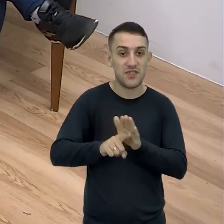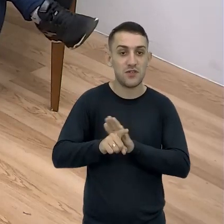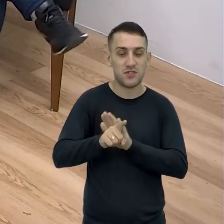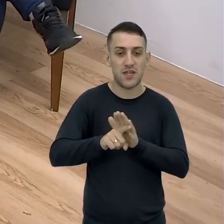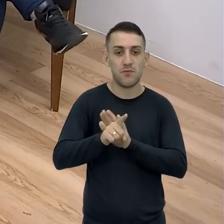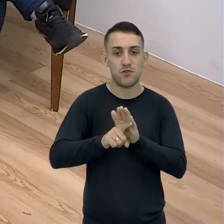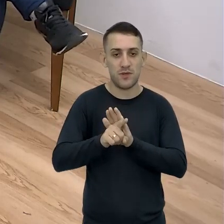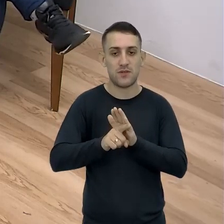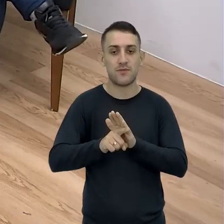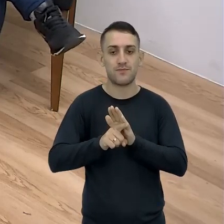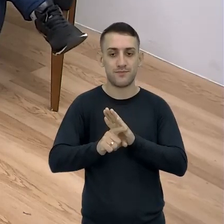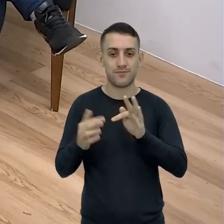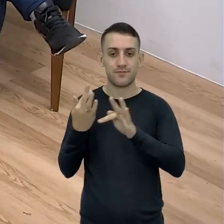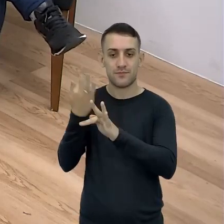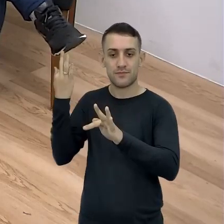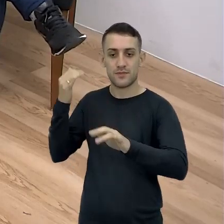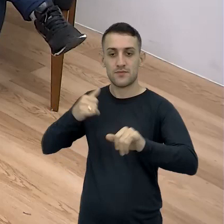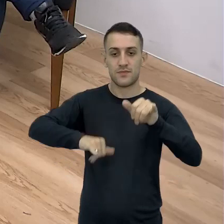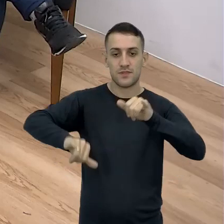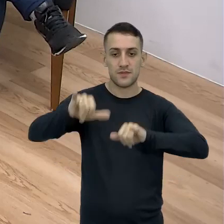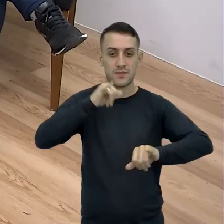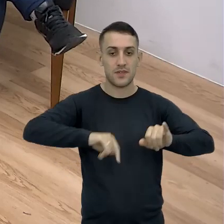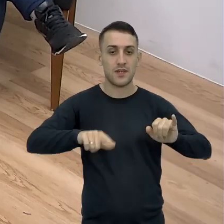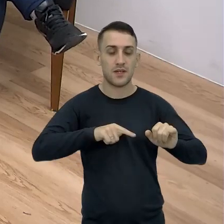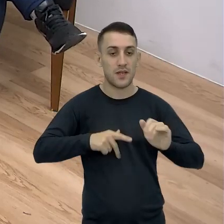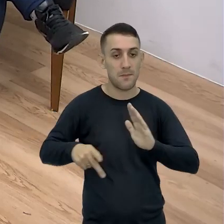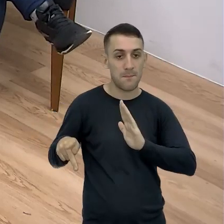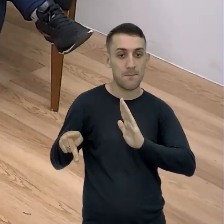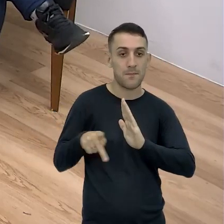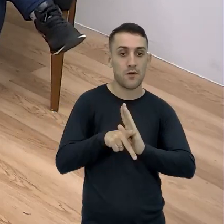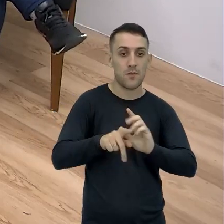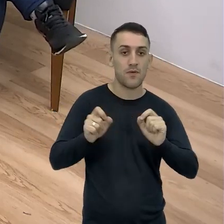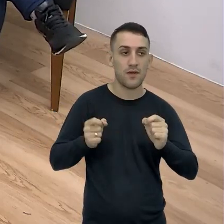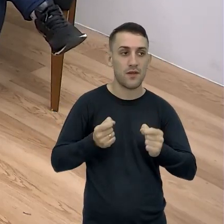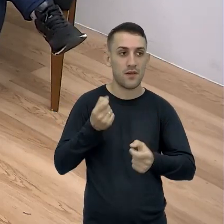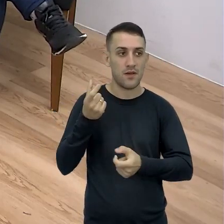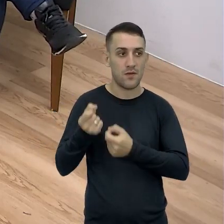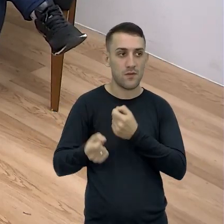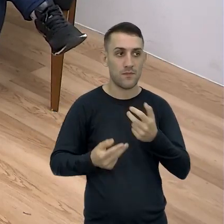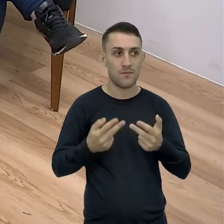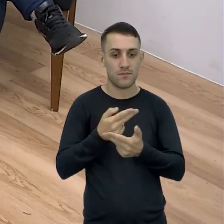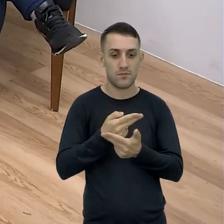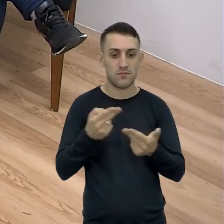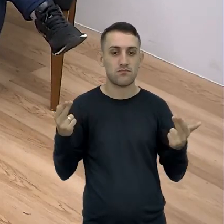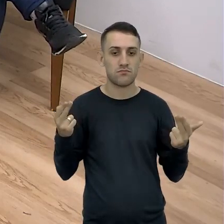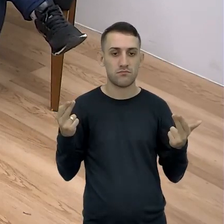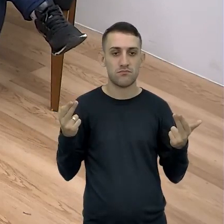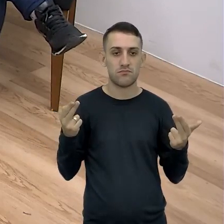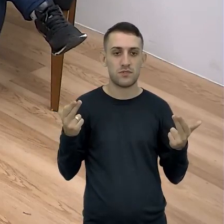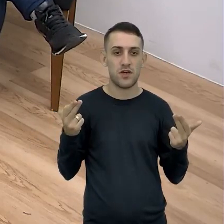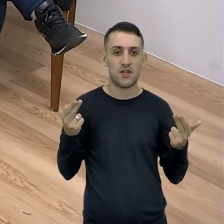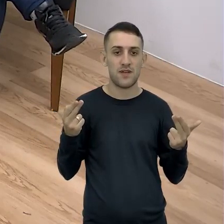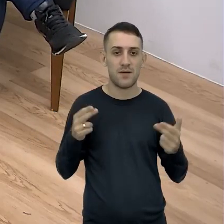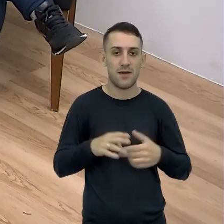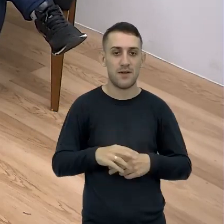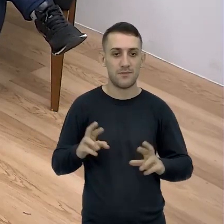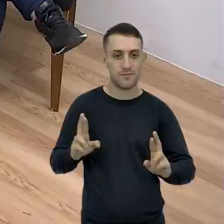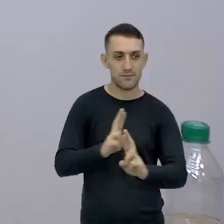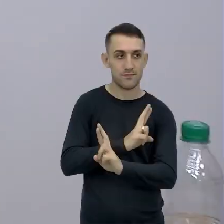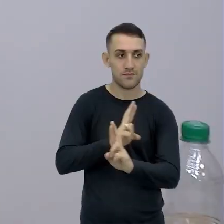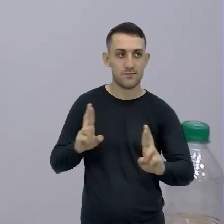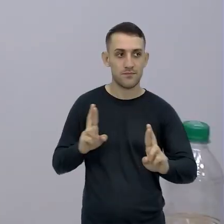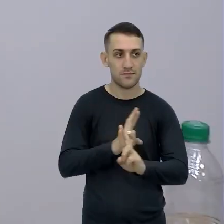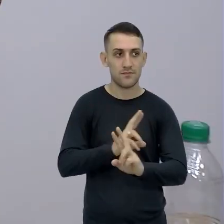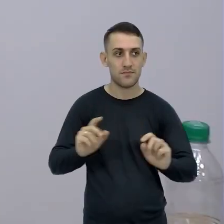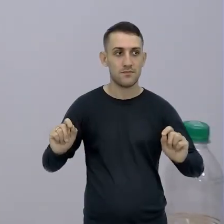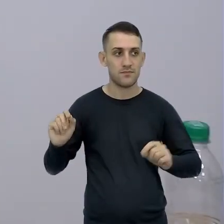fisico-química Na qual é submetida A algumas espécies E aí relacionar muito